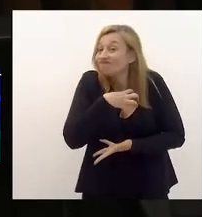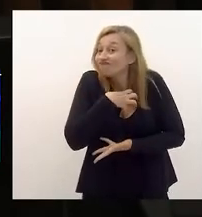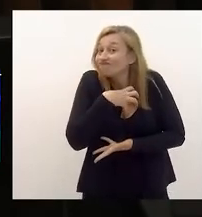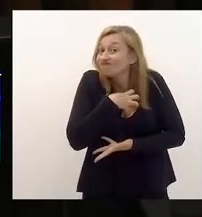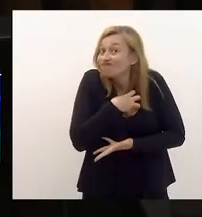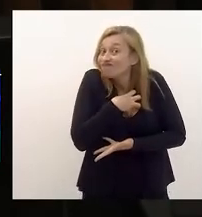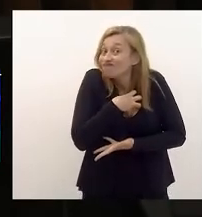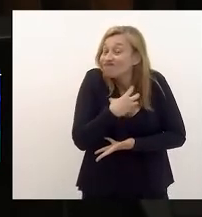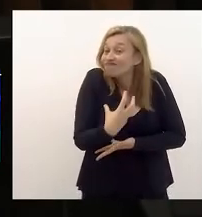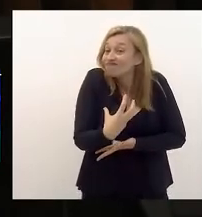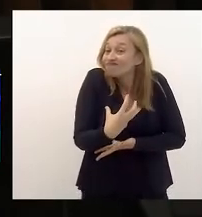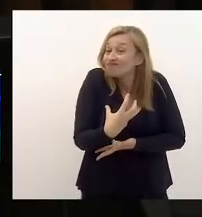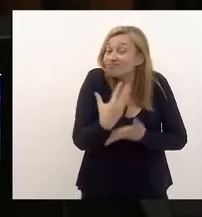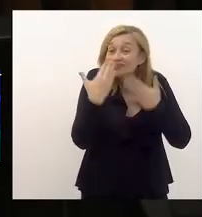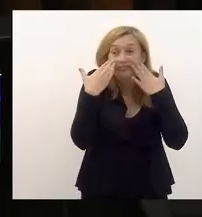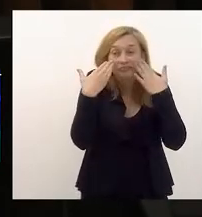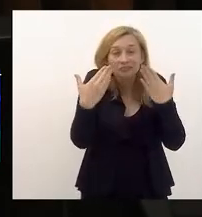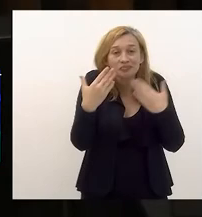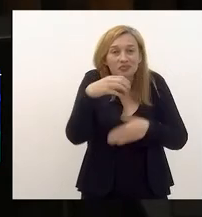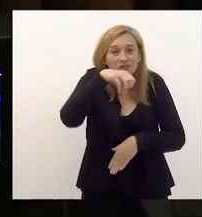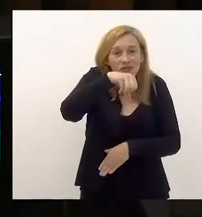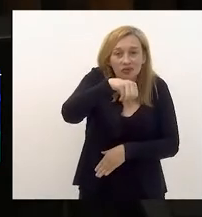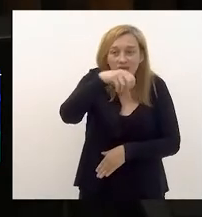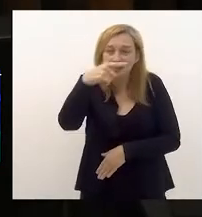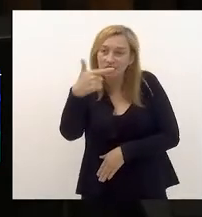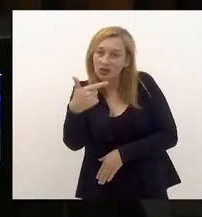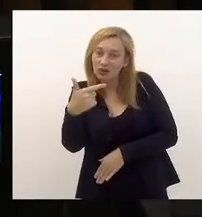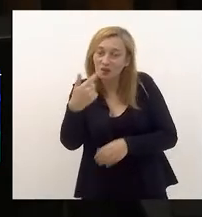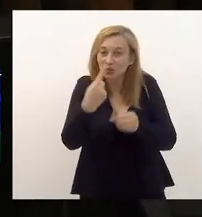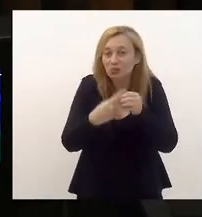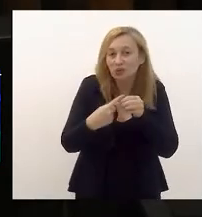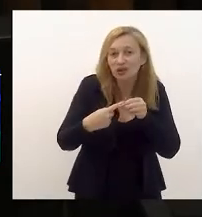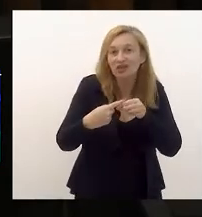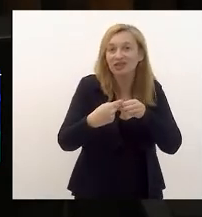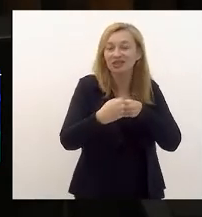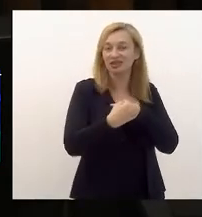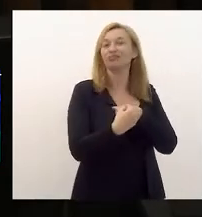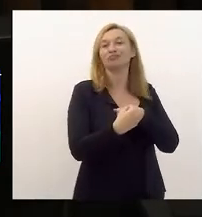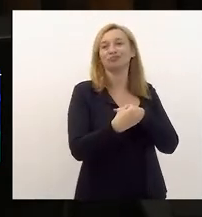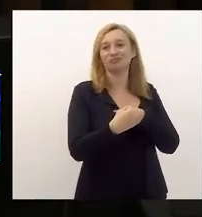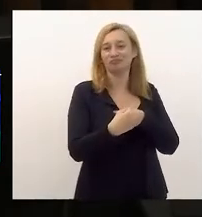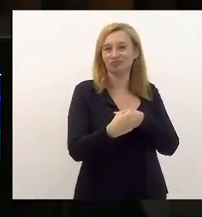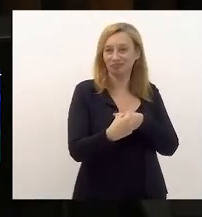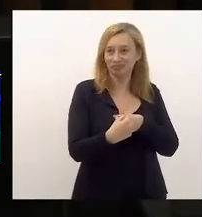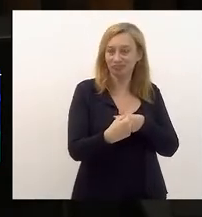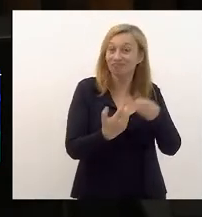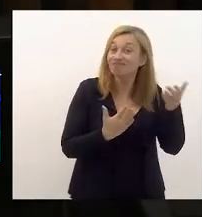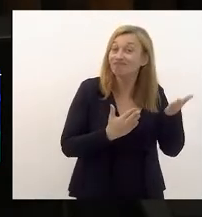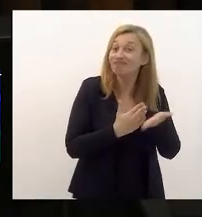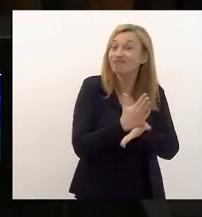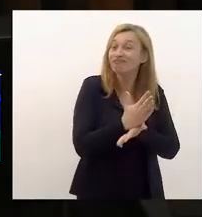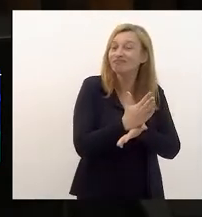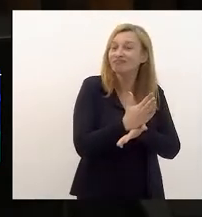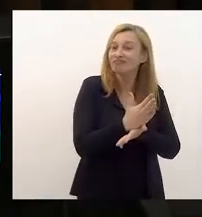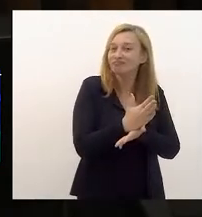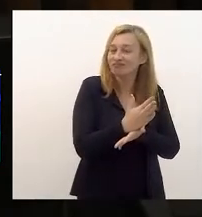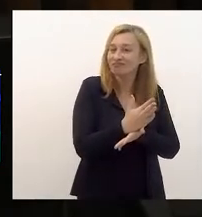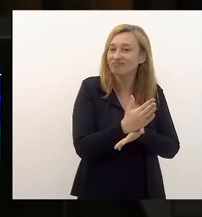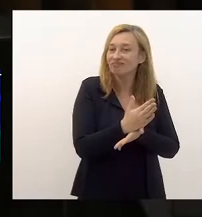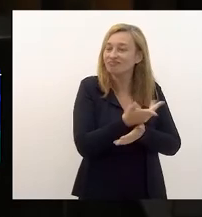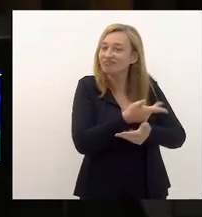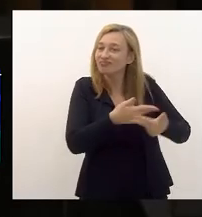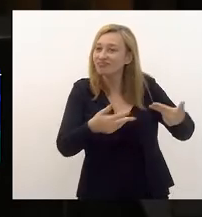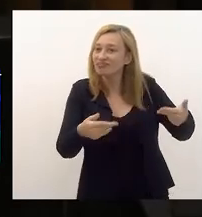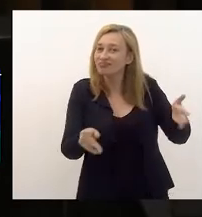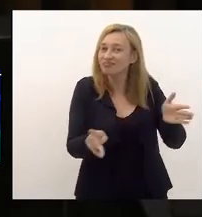de apresentar os 92 municípios para que aprovassem uma minuta de projeto